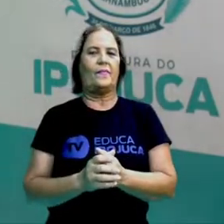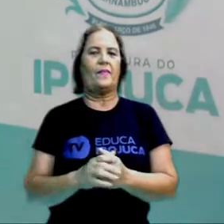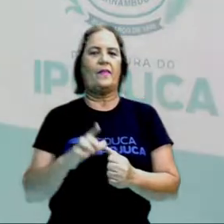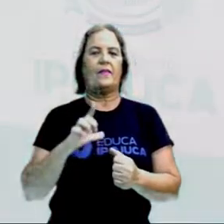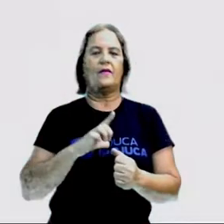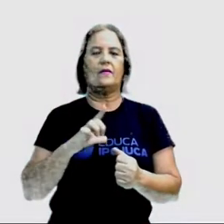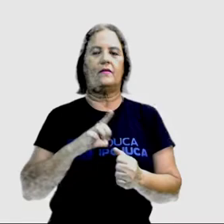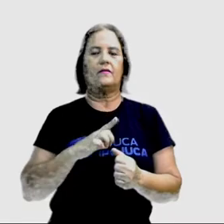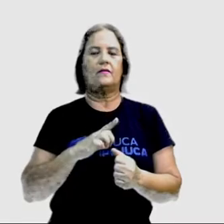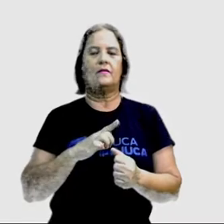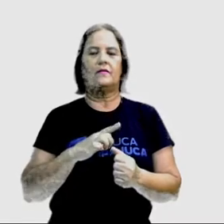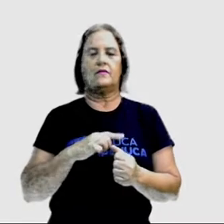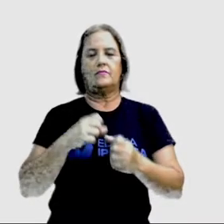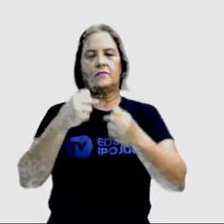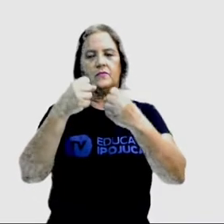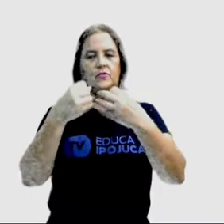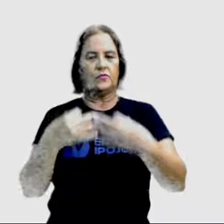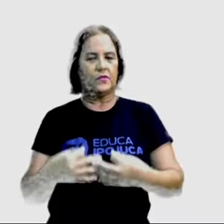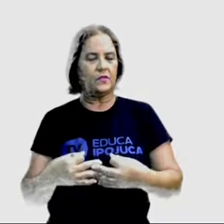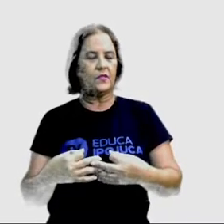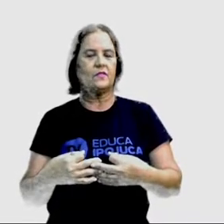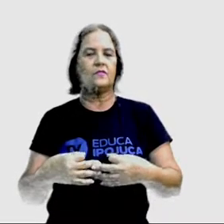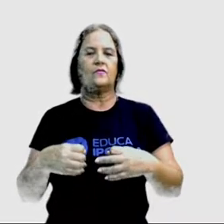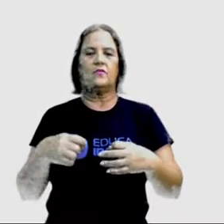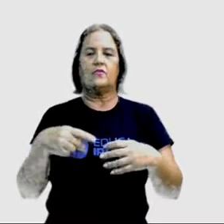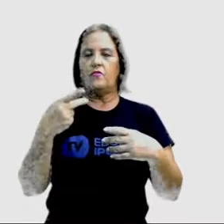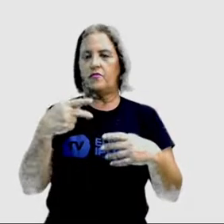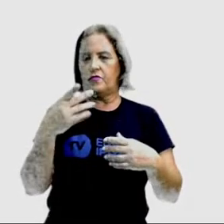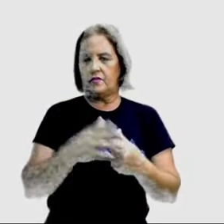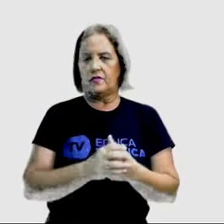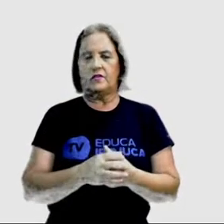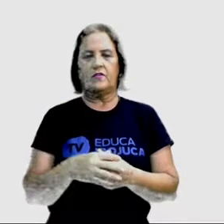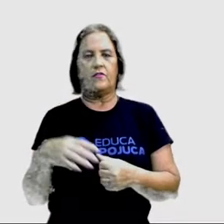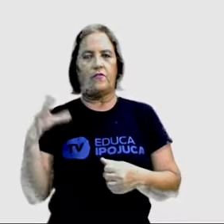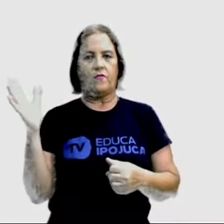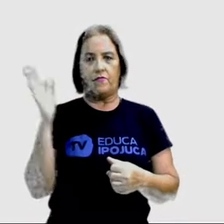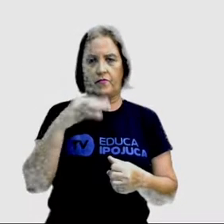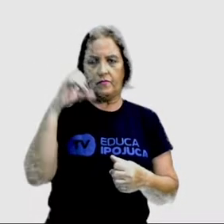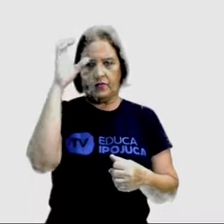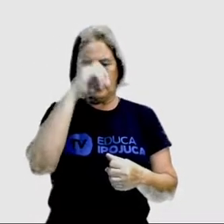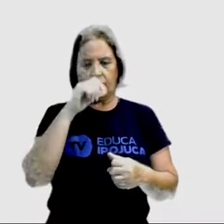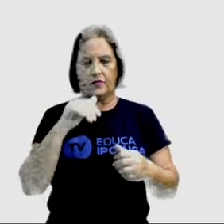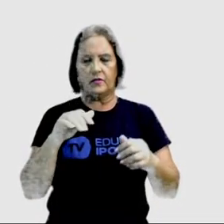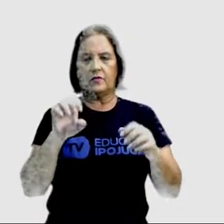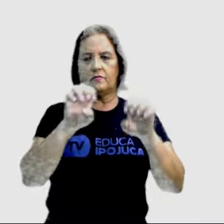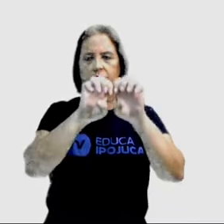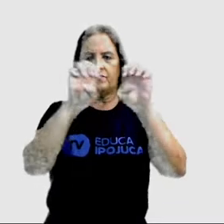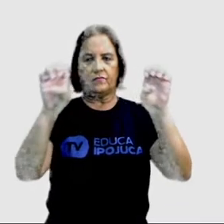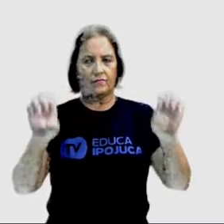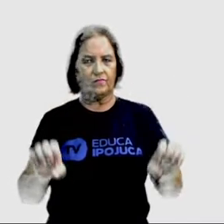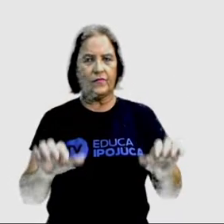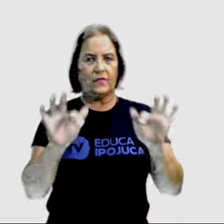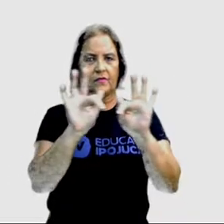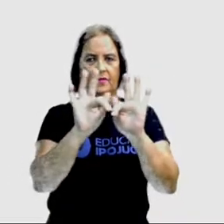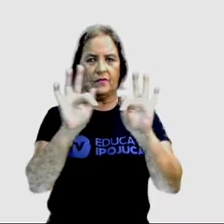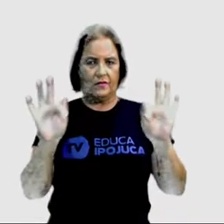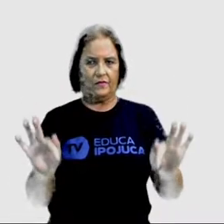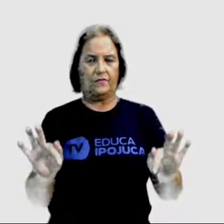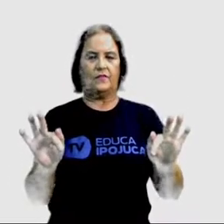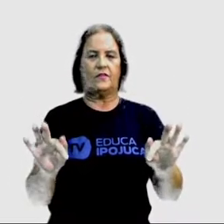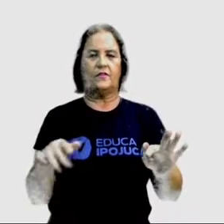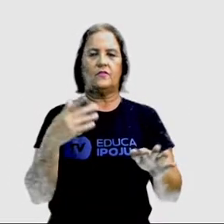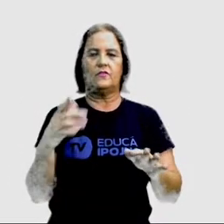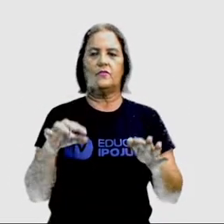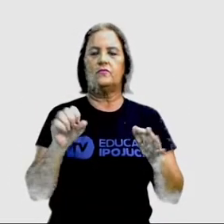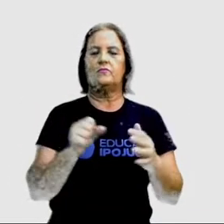temos a explicação que eu acabei de dar para vocês e vamos aprender a estrutura das frases aí com o